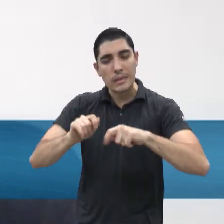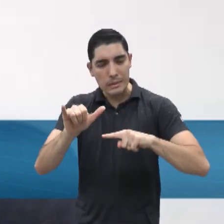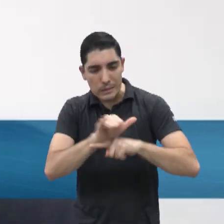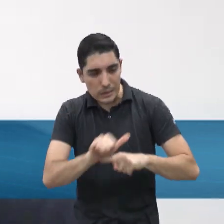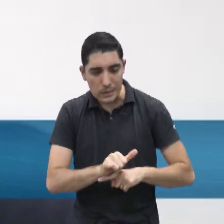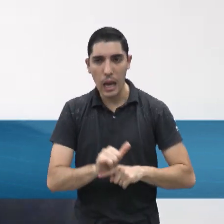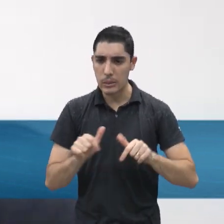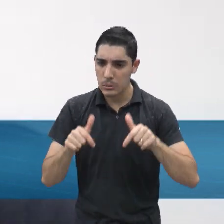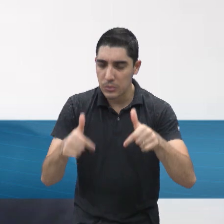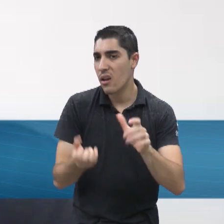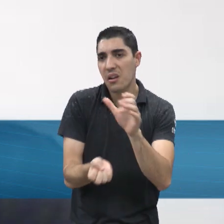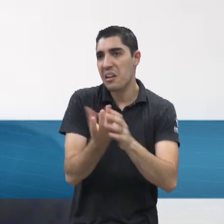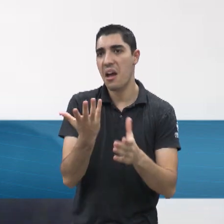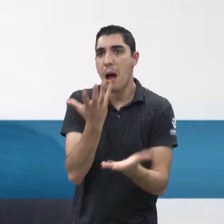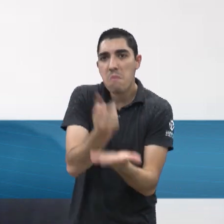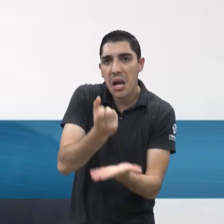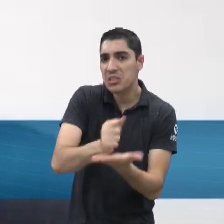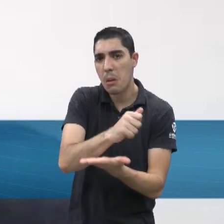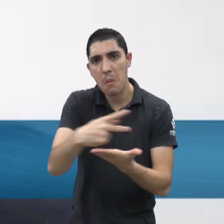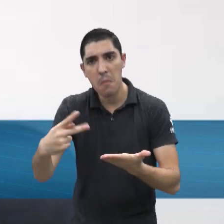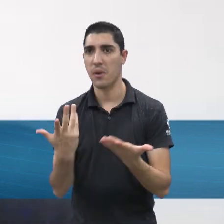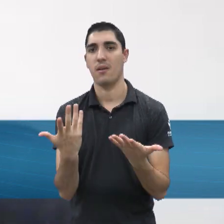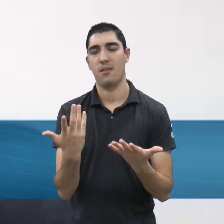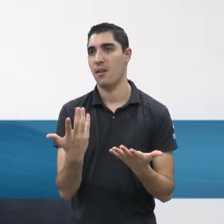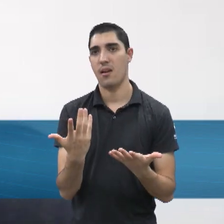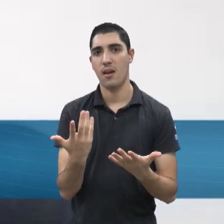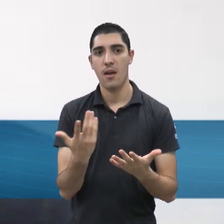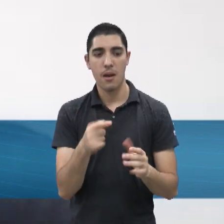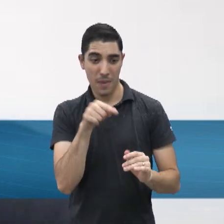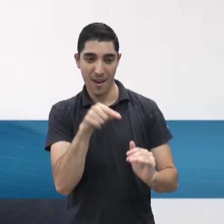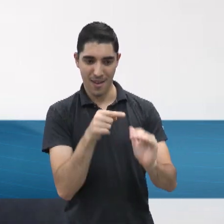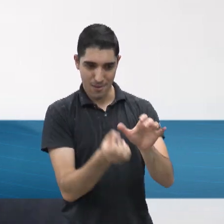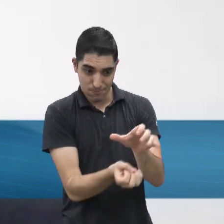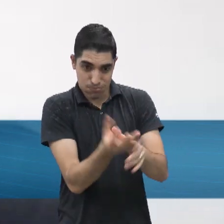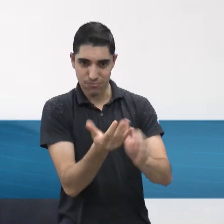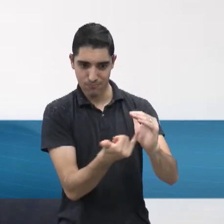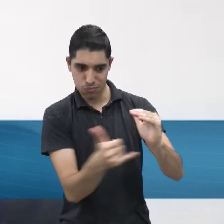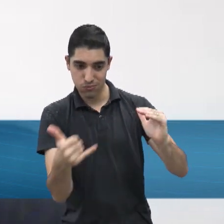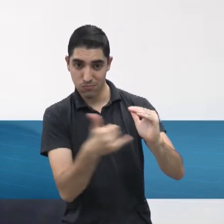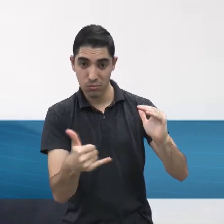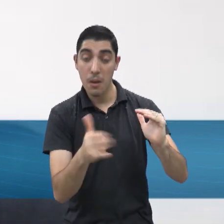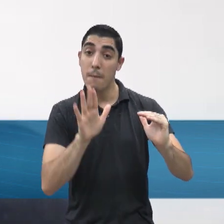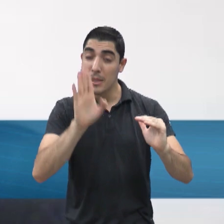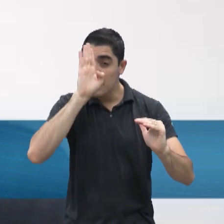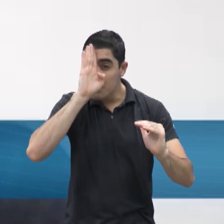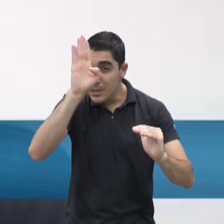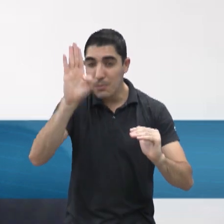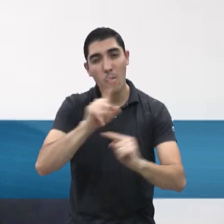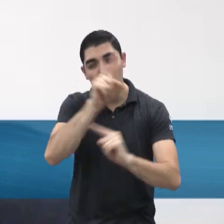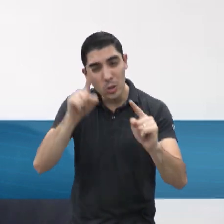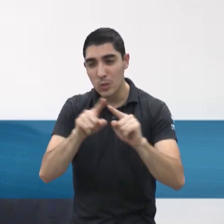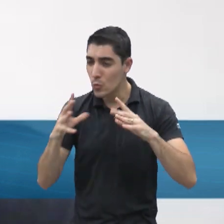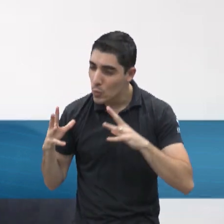dispositivos para monitoramento da produção de energia, mas principalmente para alcançar a eficiência de energia,